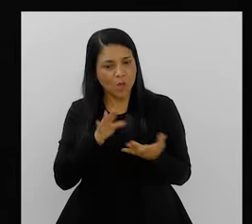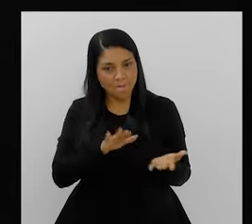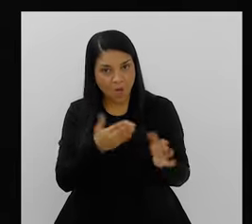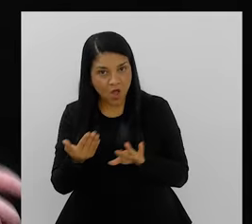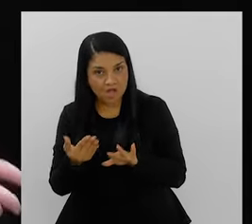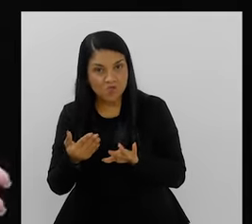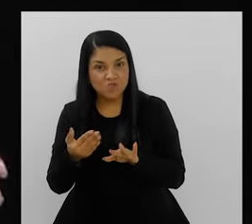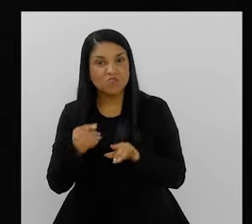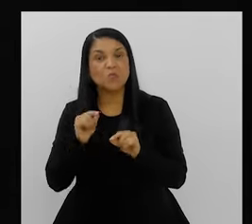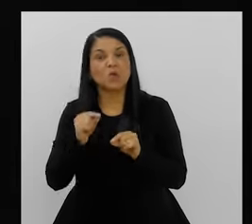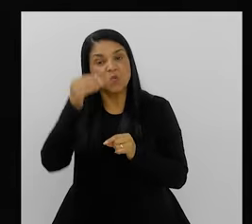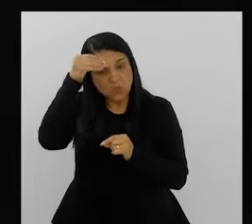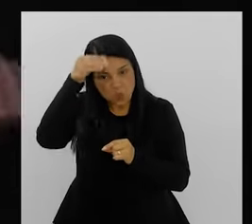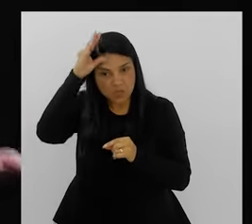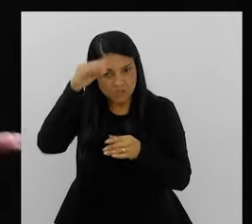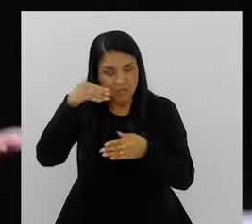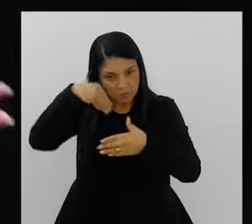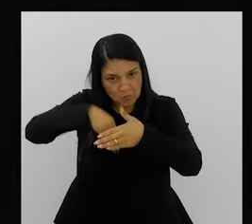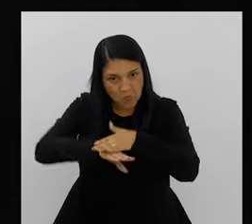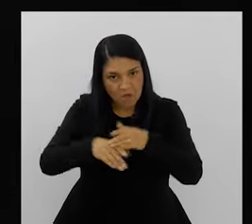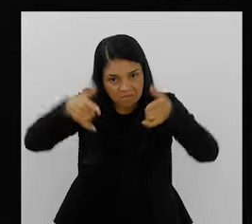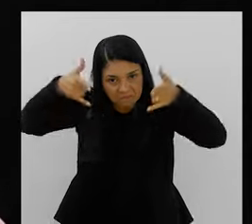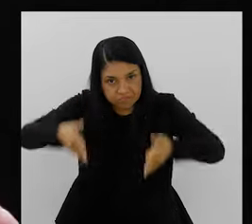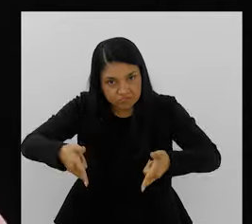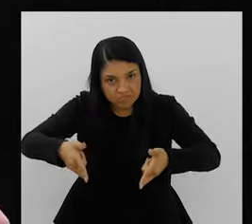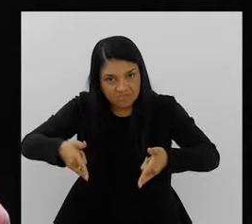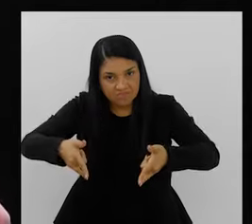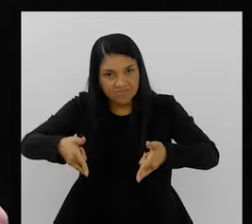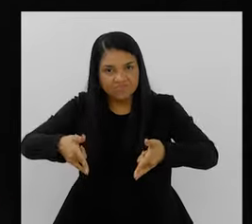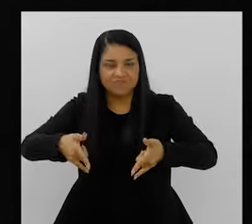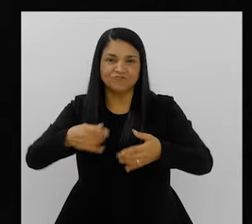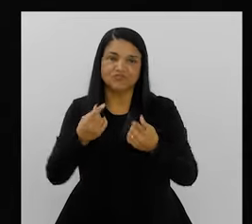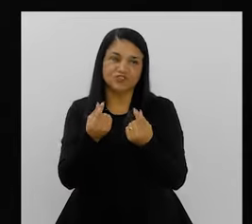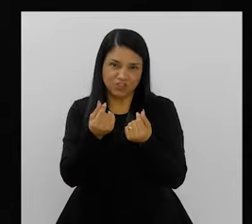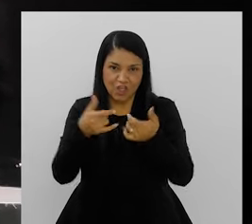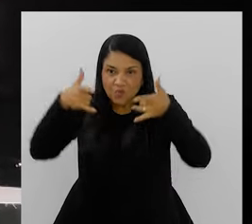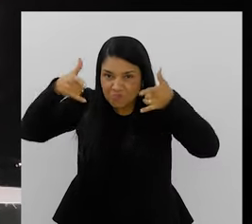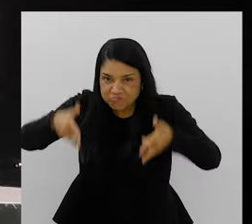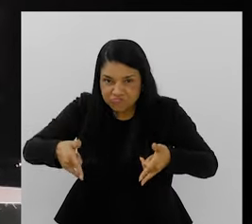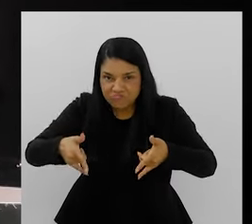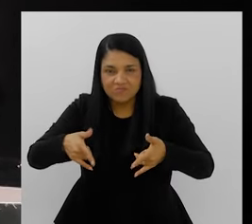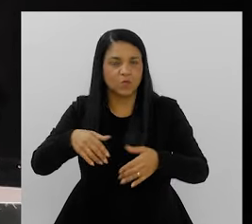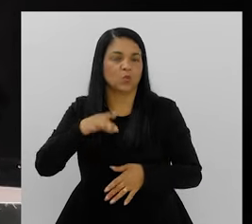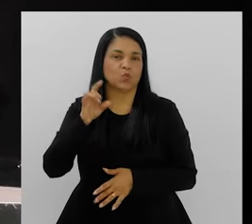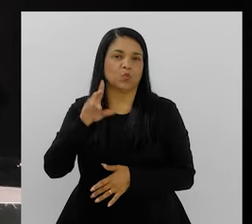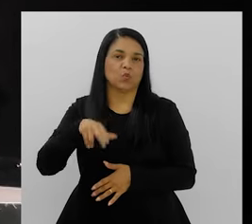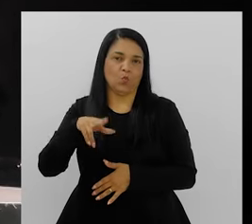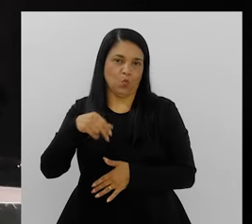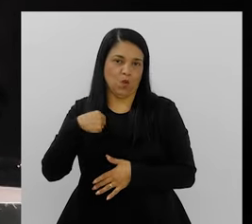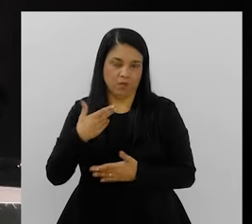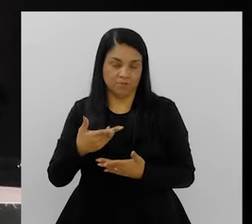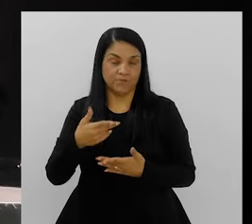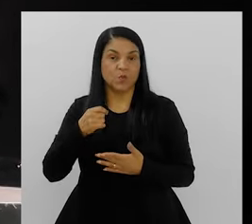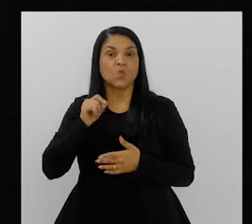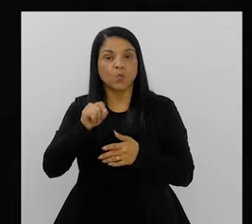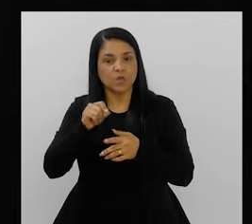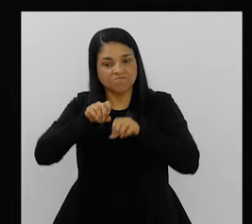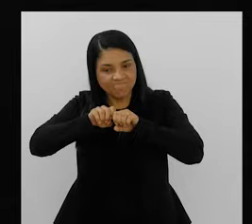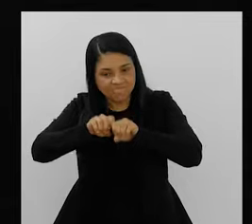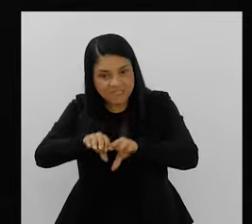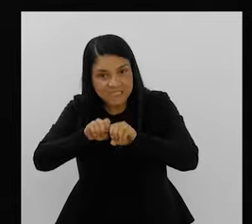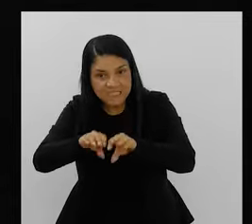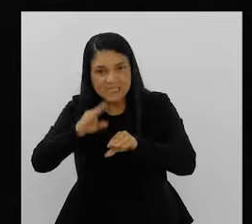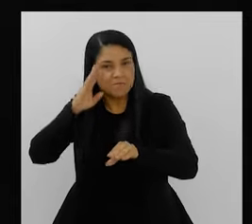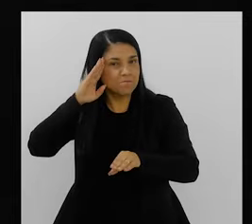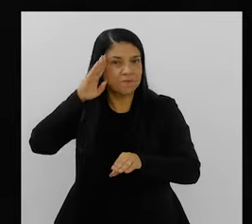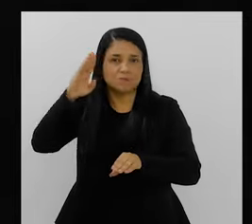gente. Ou o dinheiro. Tem tanto dinheiro, vou morrer, vou levar o dinheiro no caixão? É manter a memória, não é? E aí, quando você